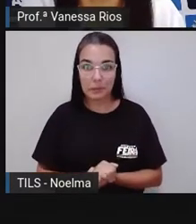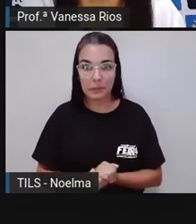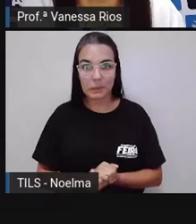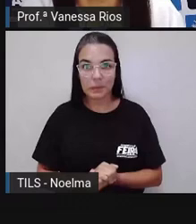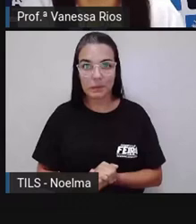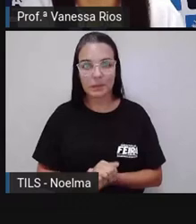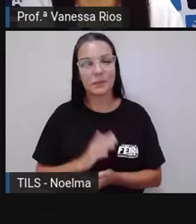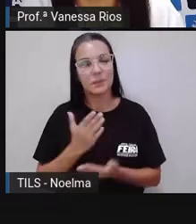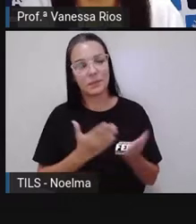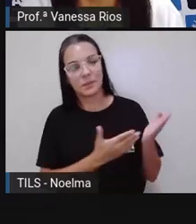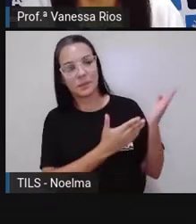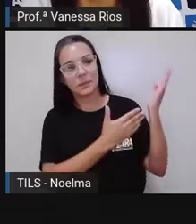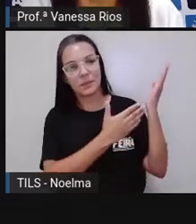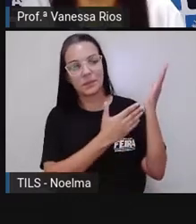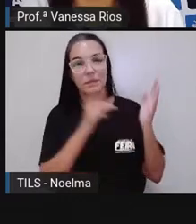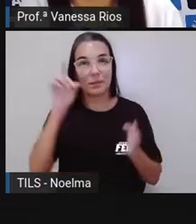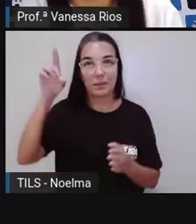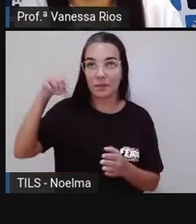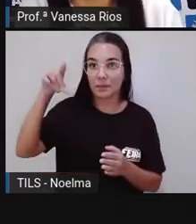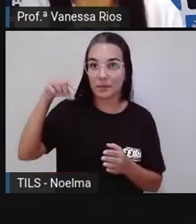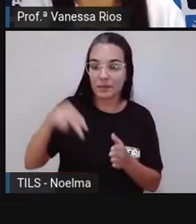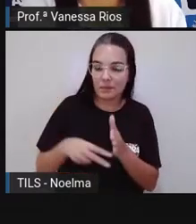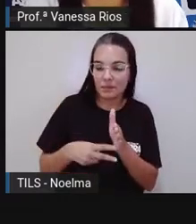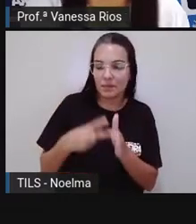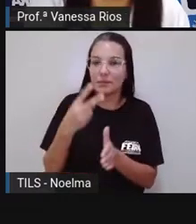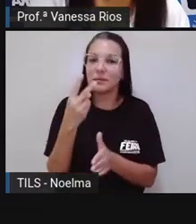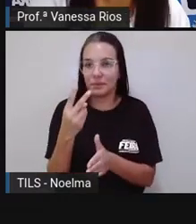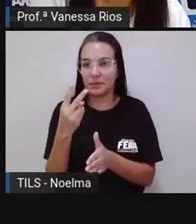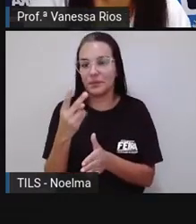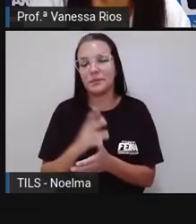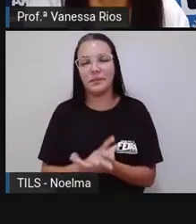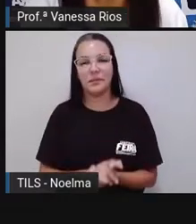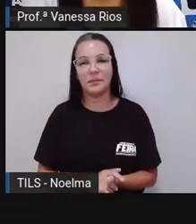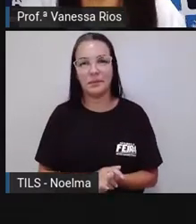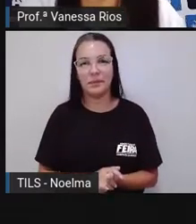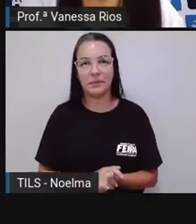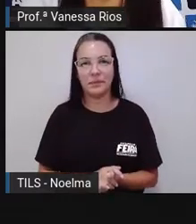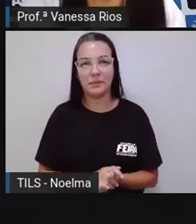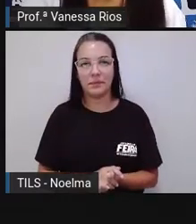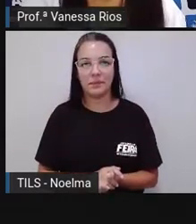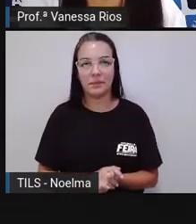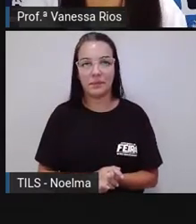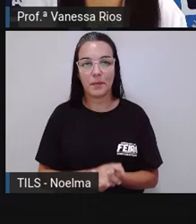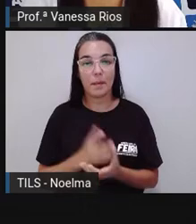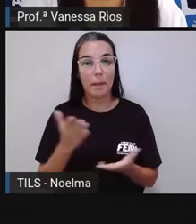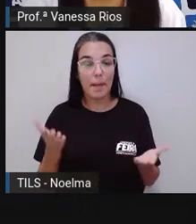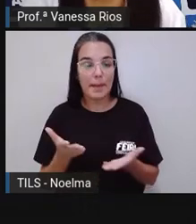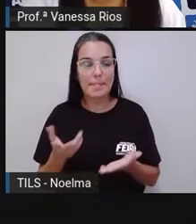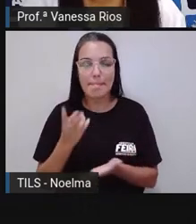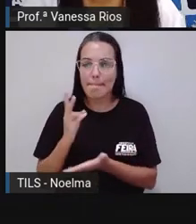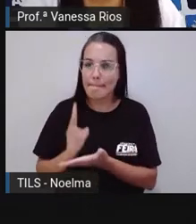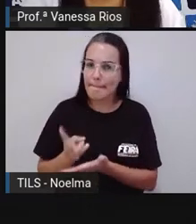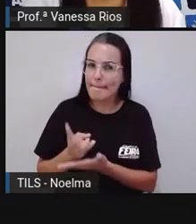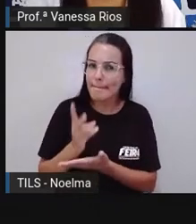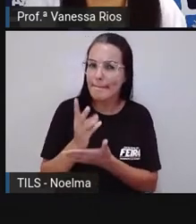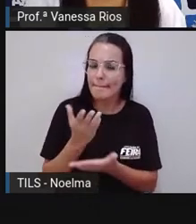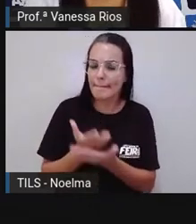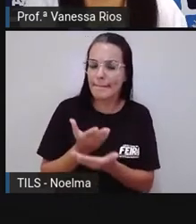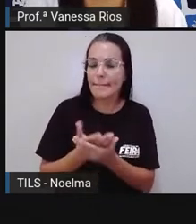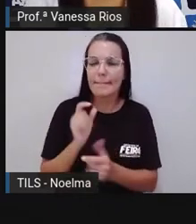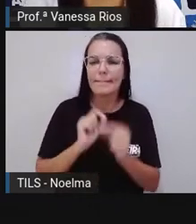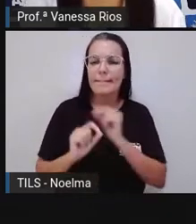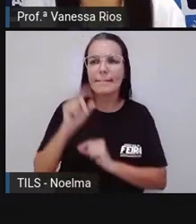sobre acentuação, parte 2. A gente vai continuar estudando sobre